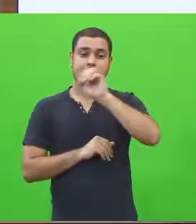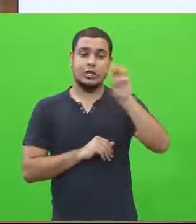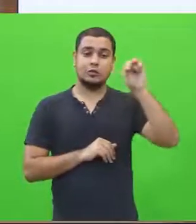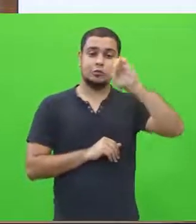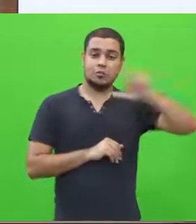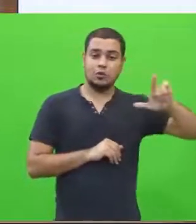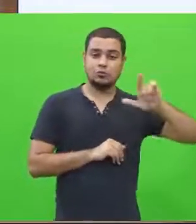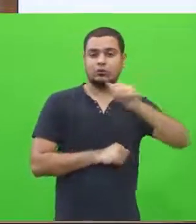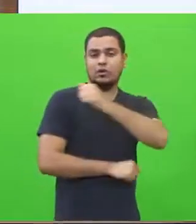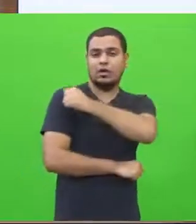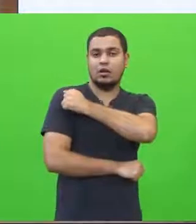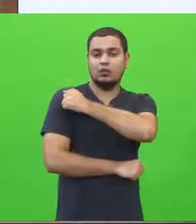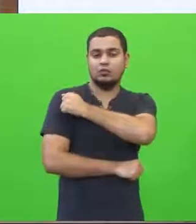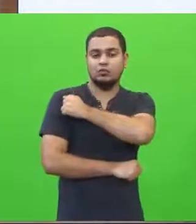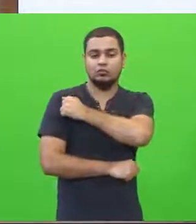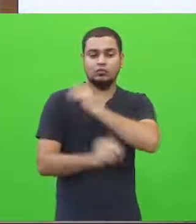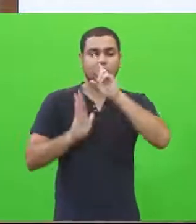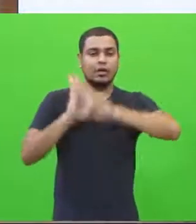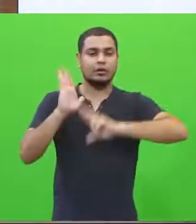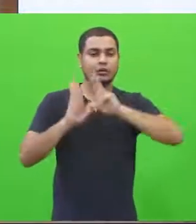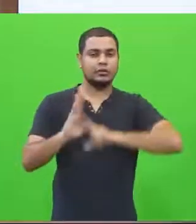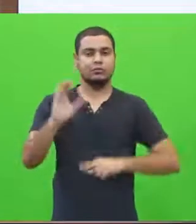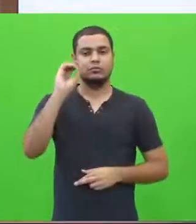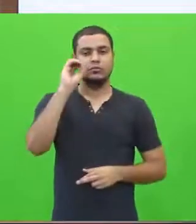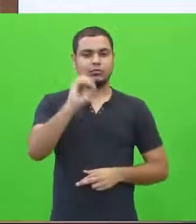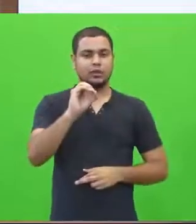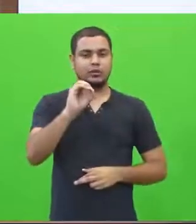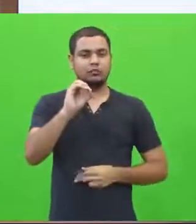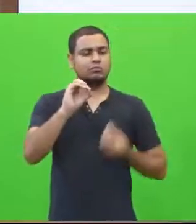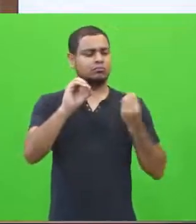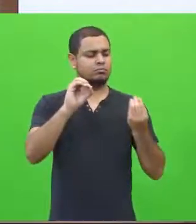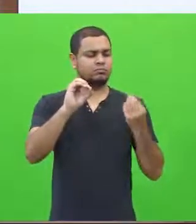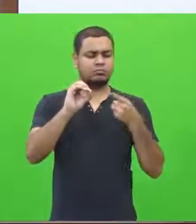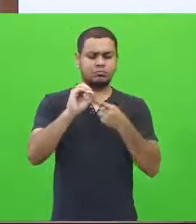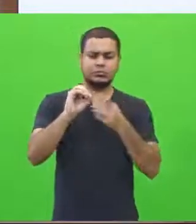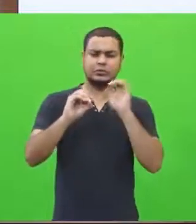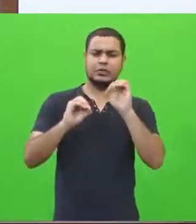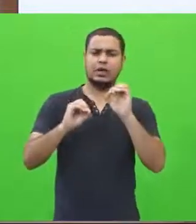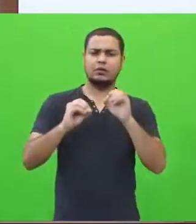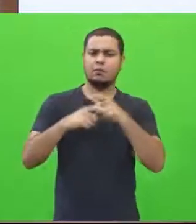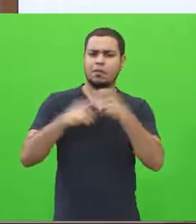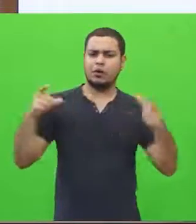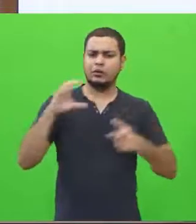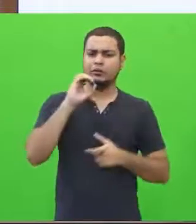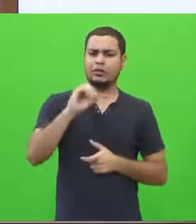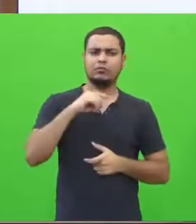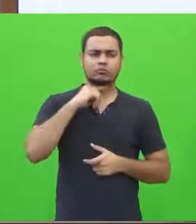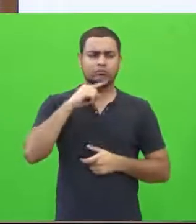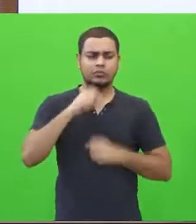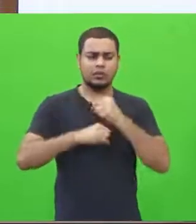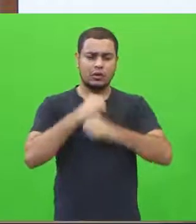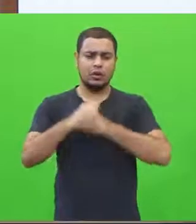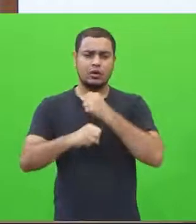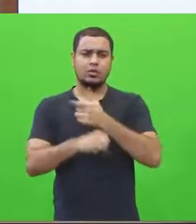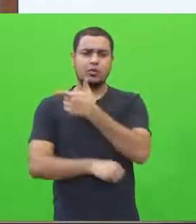estudantes ou quaisquer outros que já tenham concluído uma universidade que concorreram ao Enem 2014,